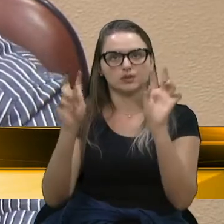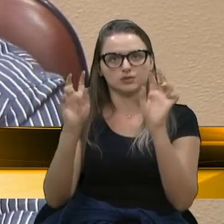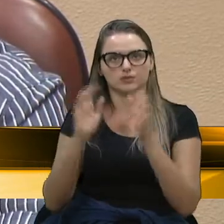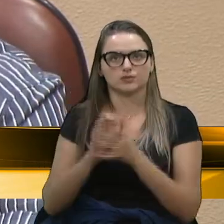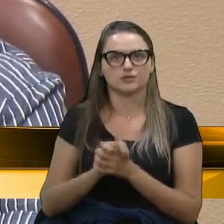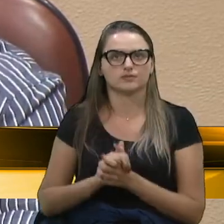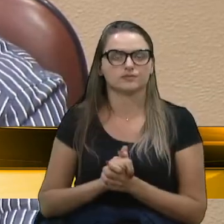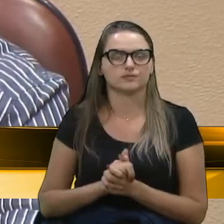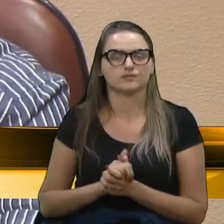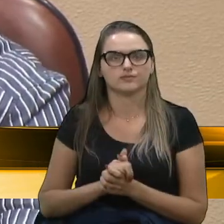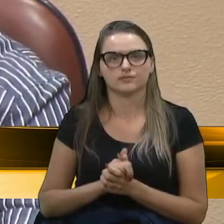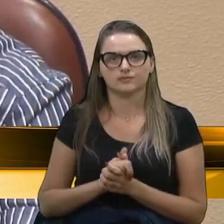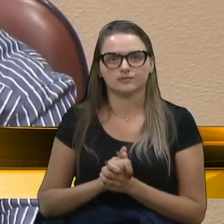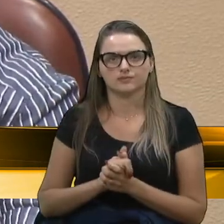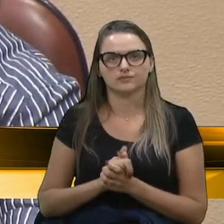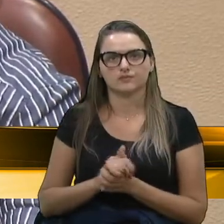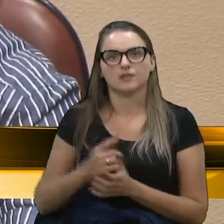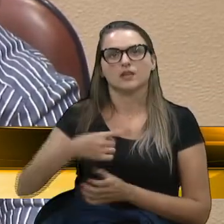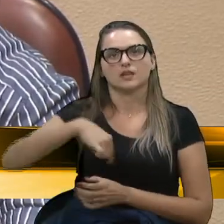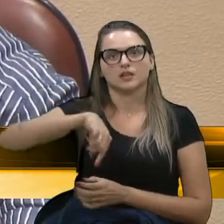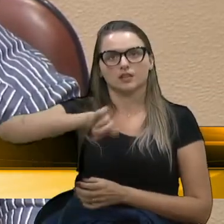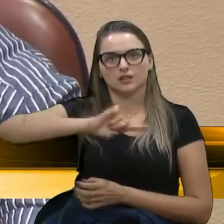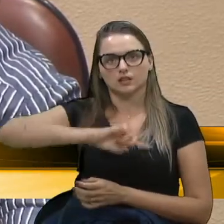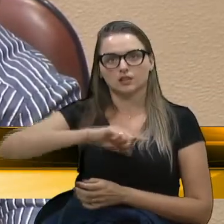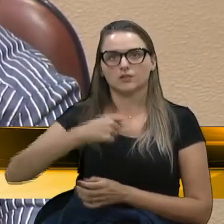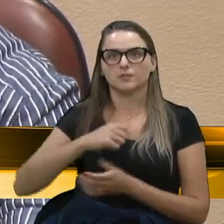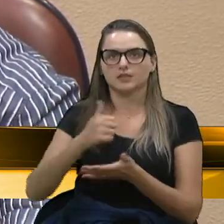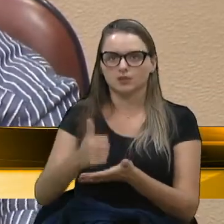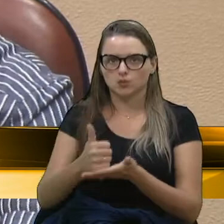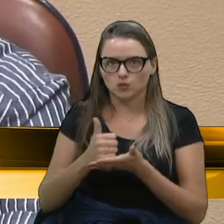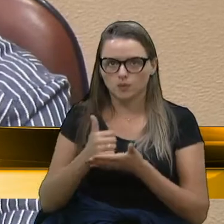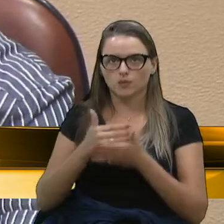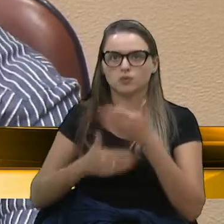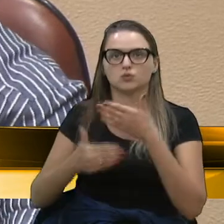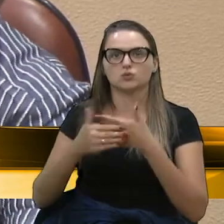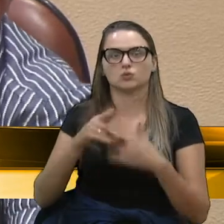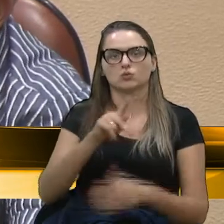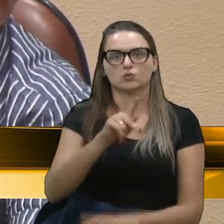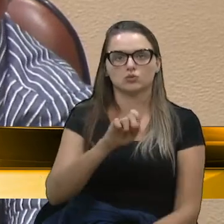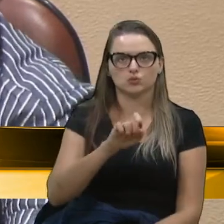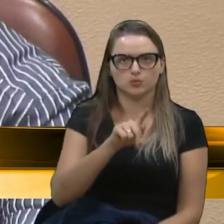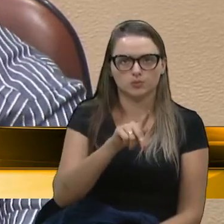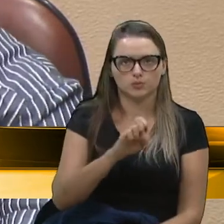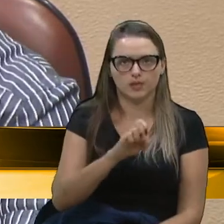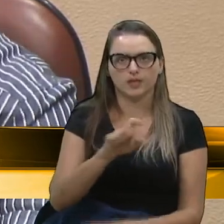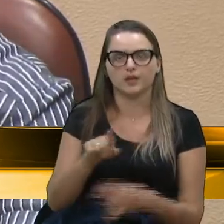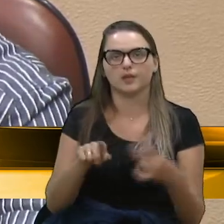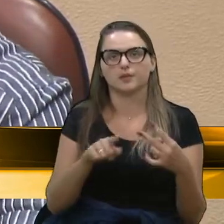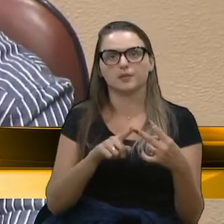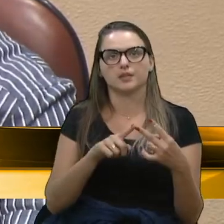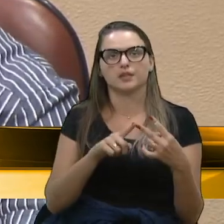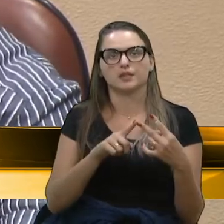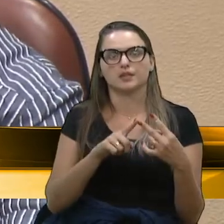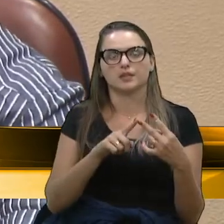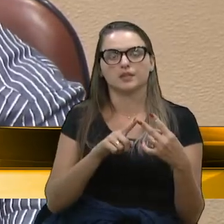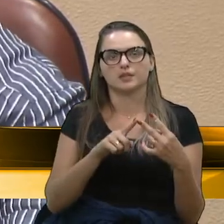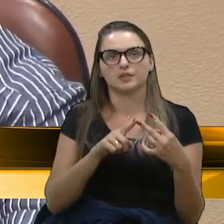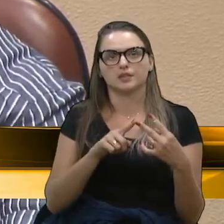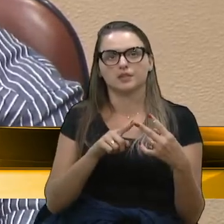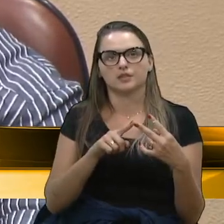nós vamos precisar de todos lá em Porto Alegre. Do Pepe Vargas, nós vamos precisar do